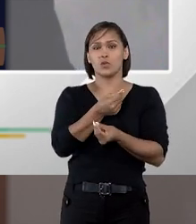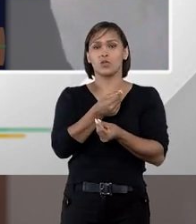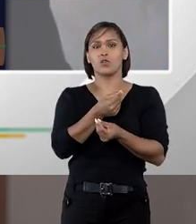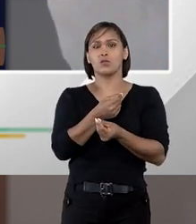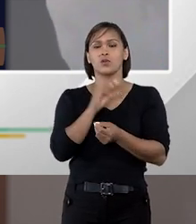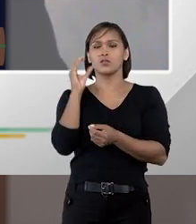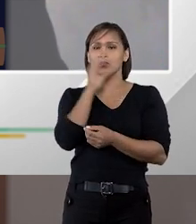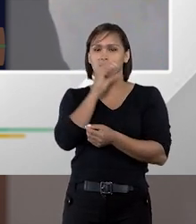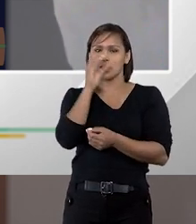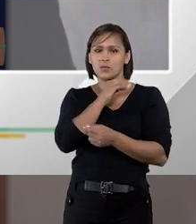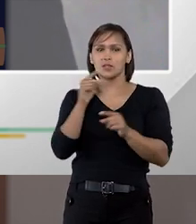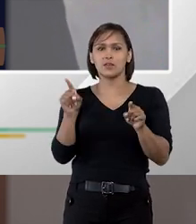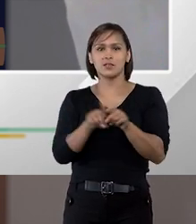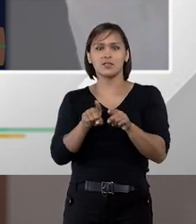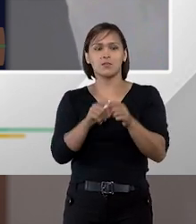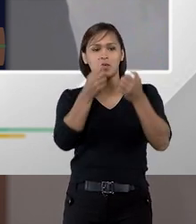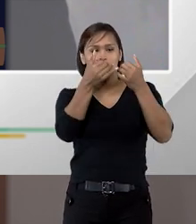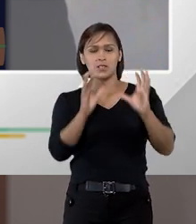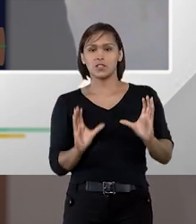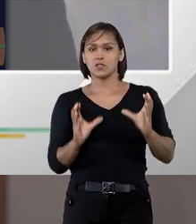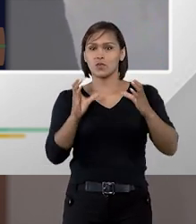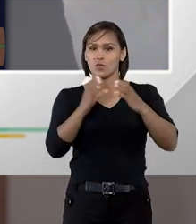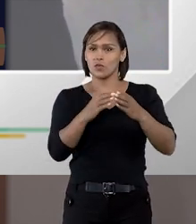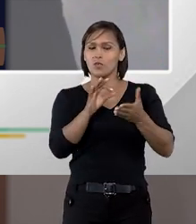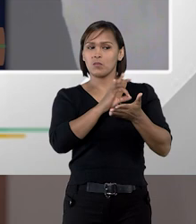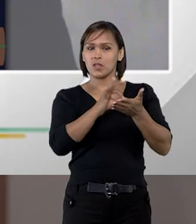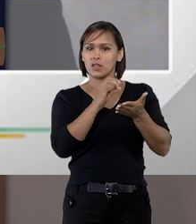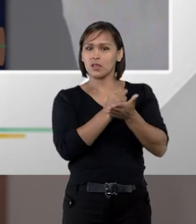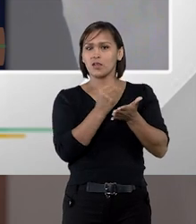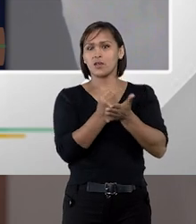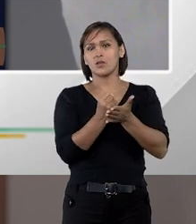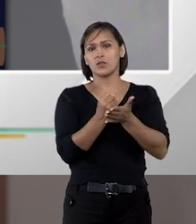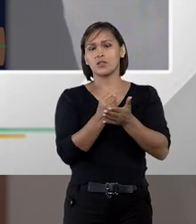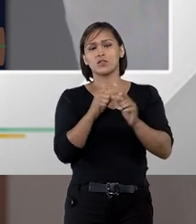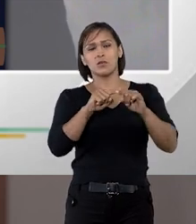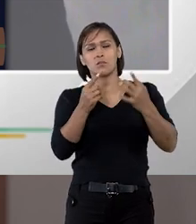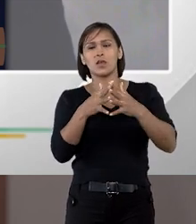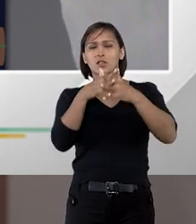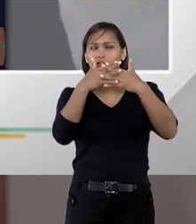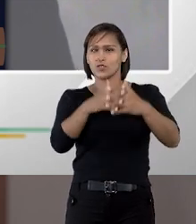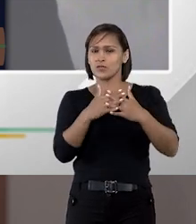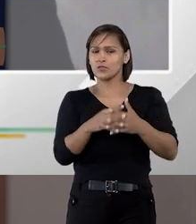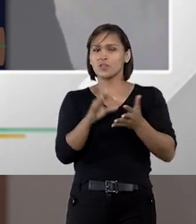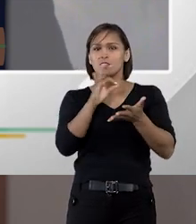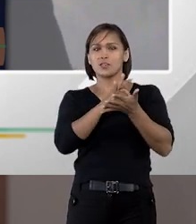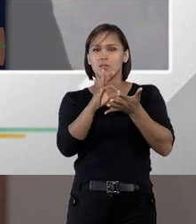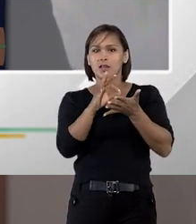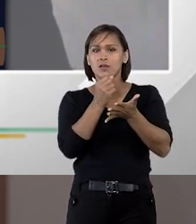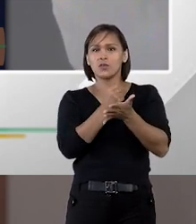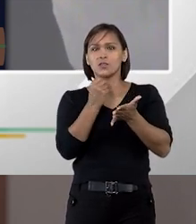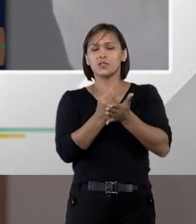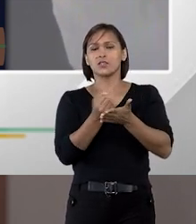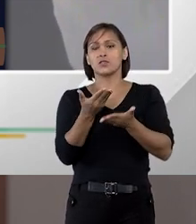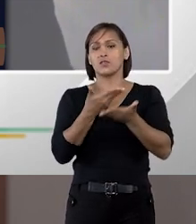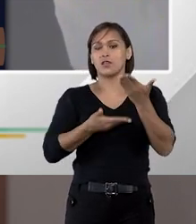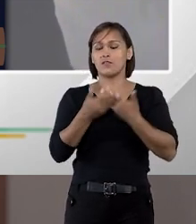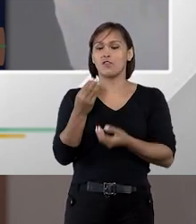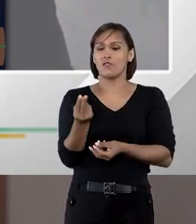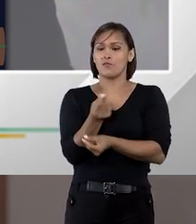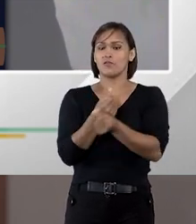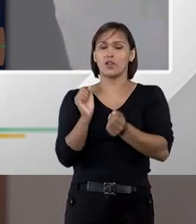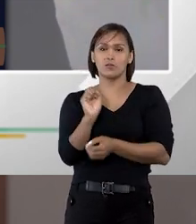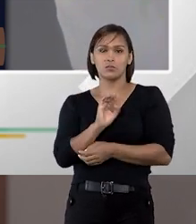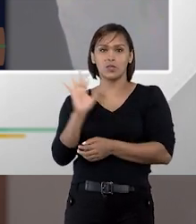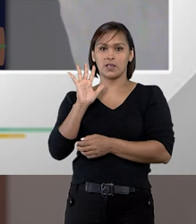em termos de eficiência inclusive você prever o disputas de board para contratações mais complexas para contratações que envolvem